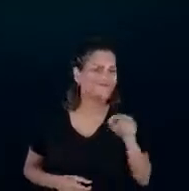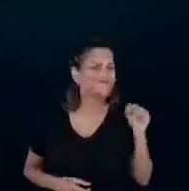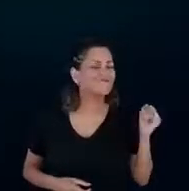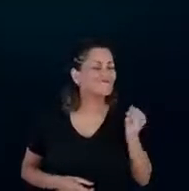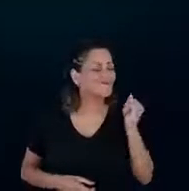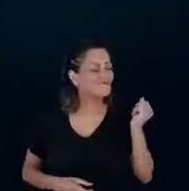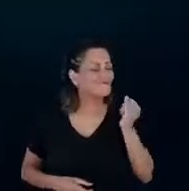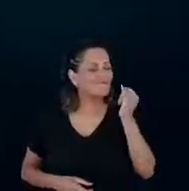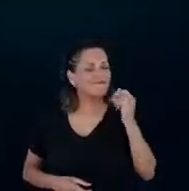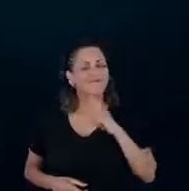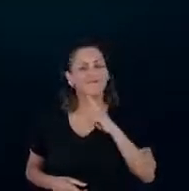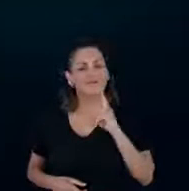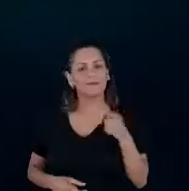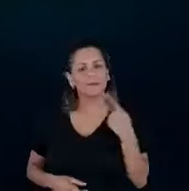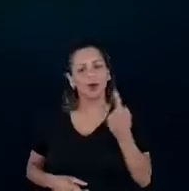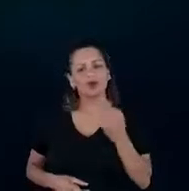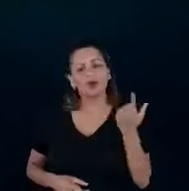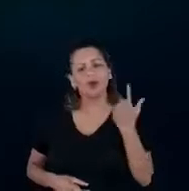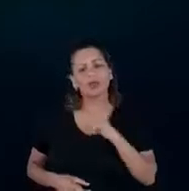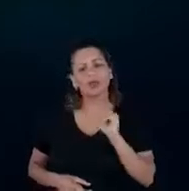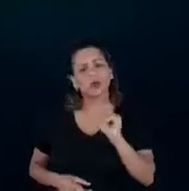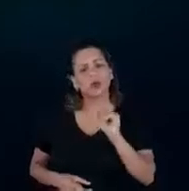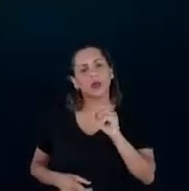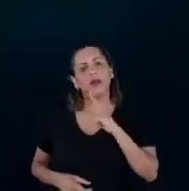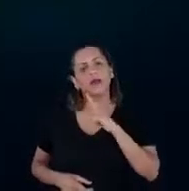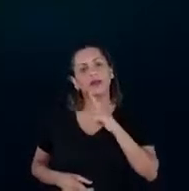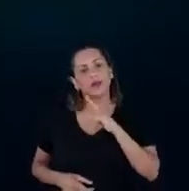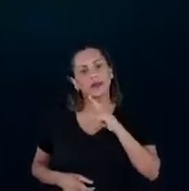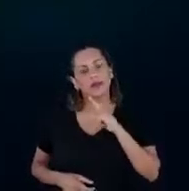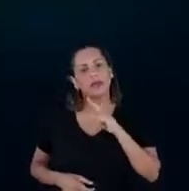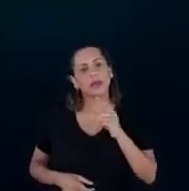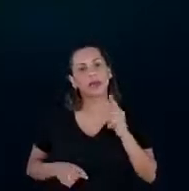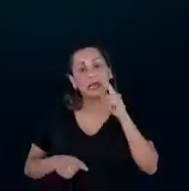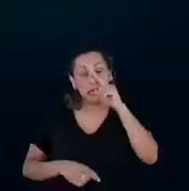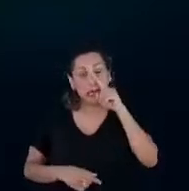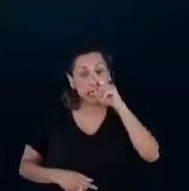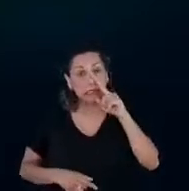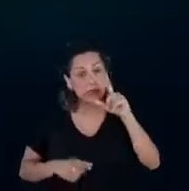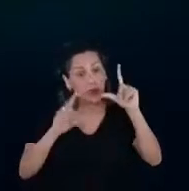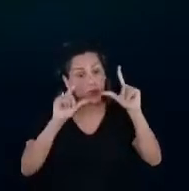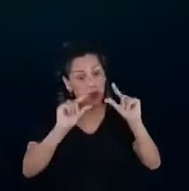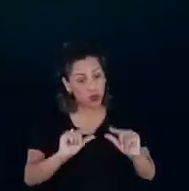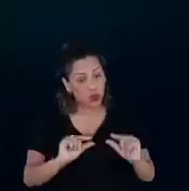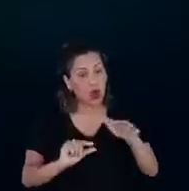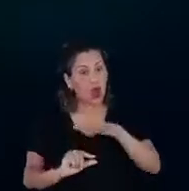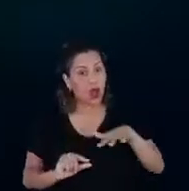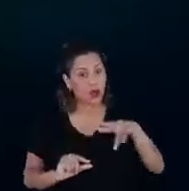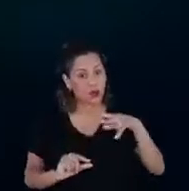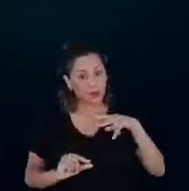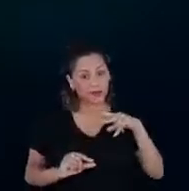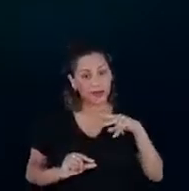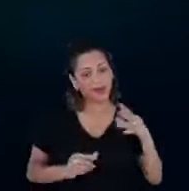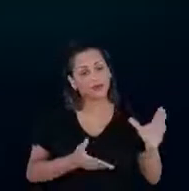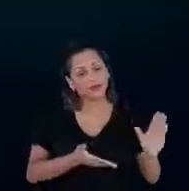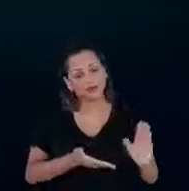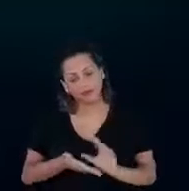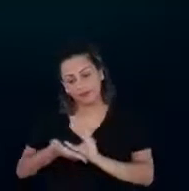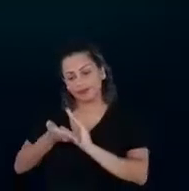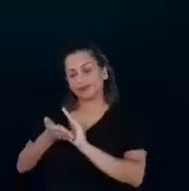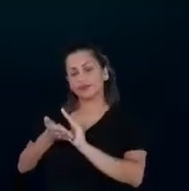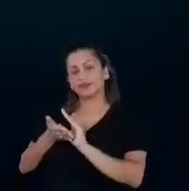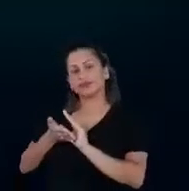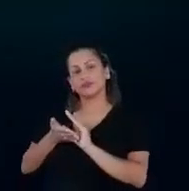gente possa trazer e reduzir riscos para o setor privado, trazer investimento e reduzir risco. Então,